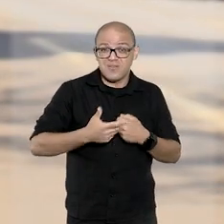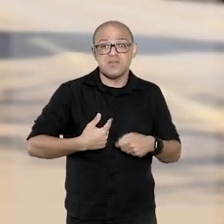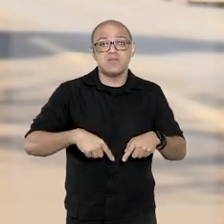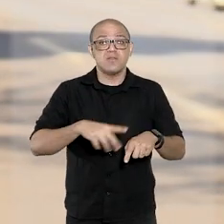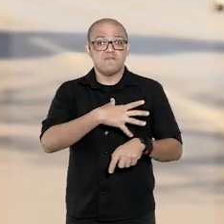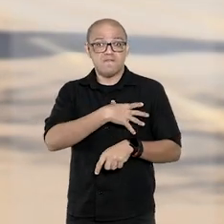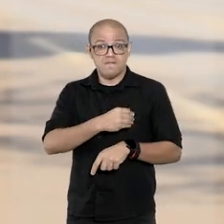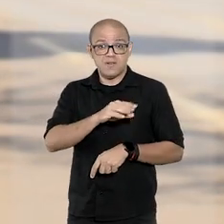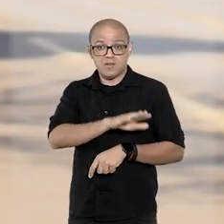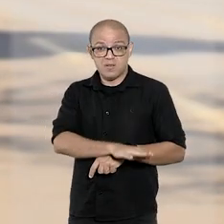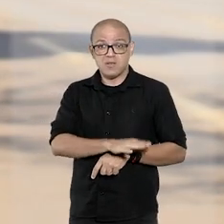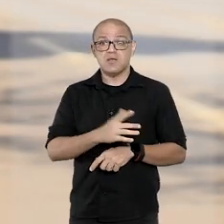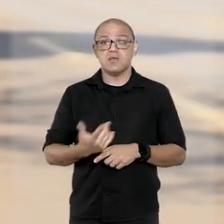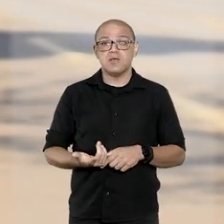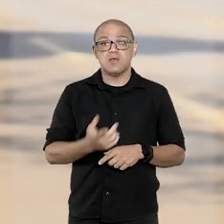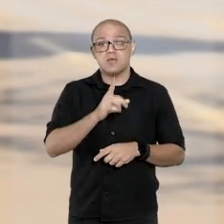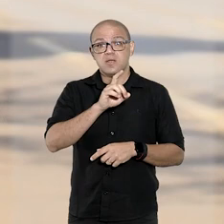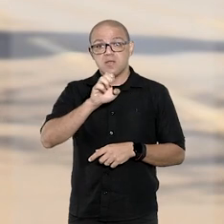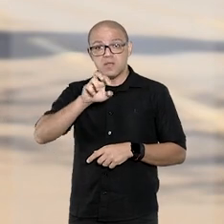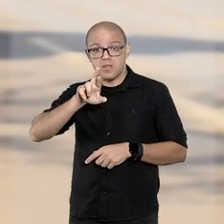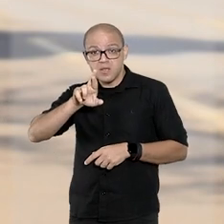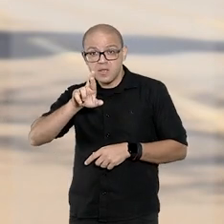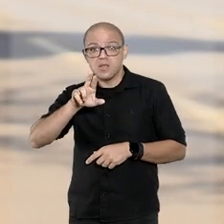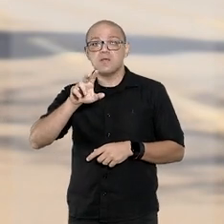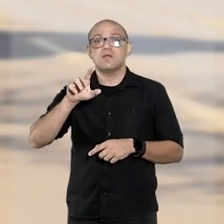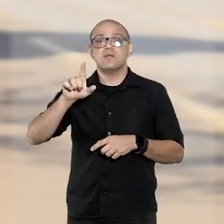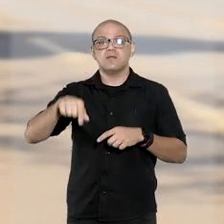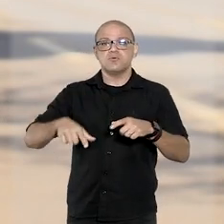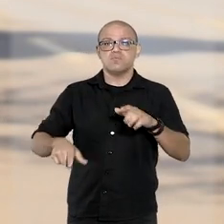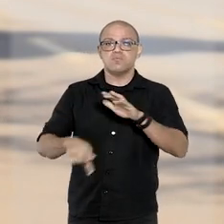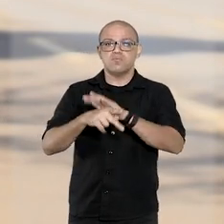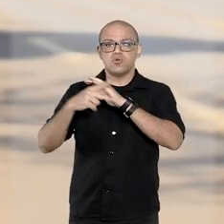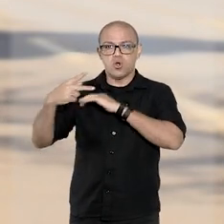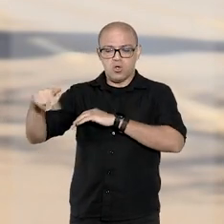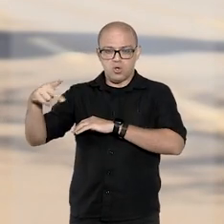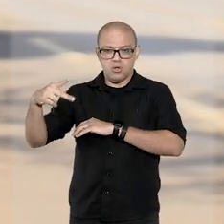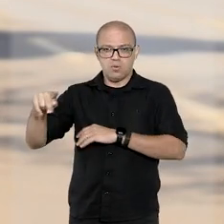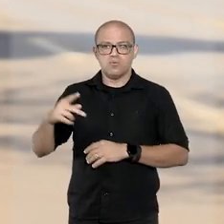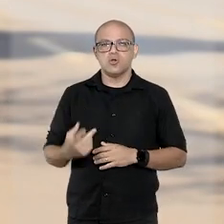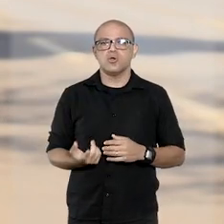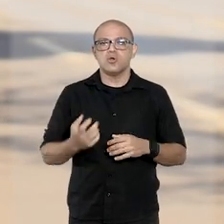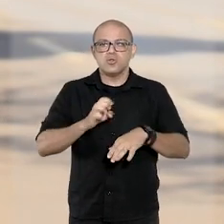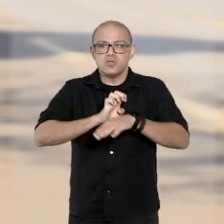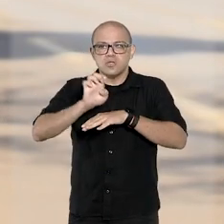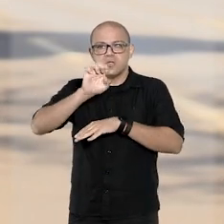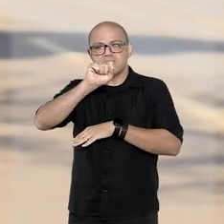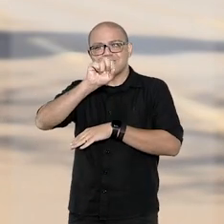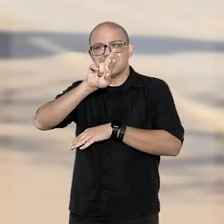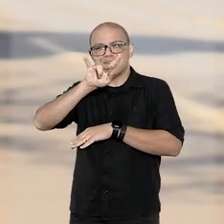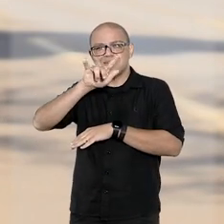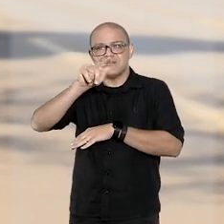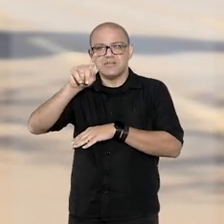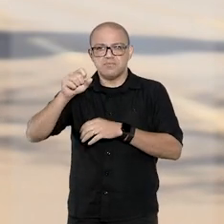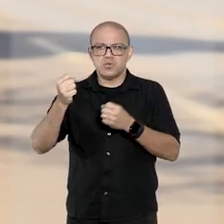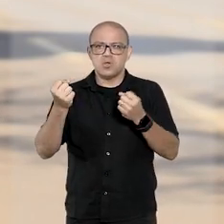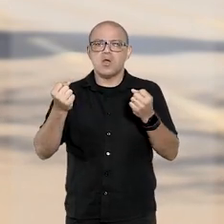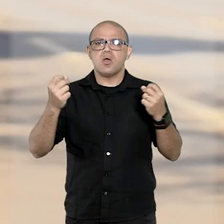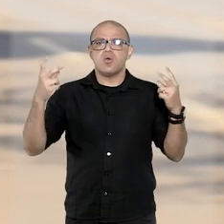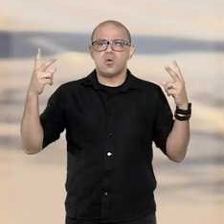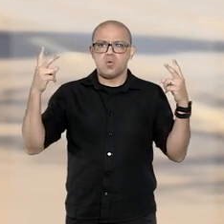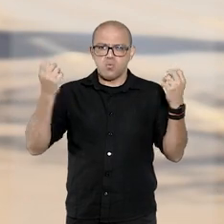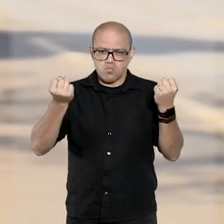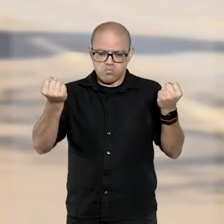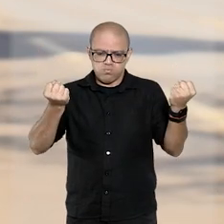contra o Departamento Estadual de Infraestrutura Rodoviária de Sergipe, depois que o caminhão, dirigido pela vítima, caiu em uma